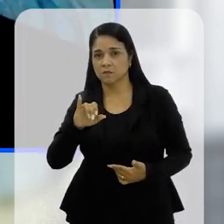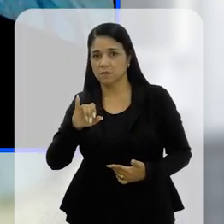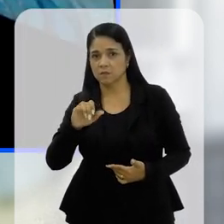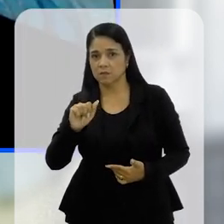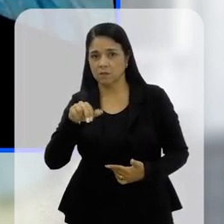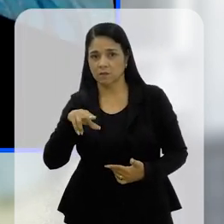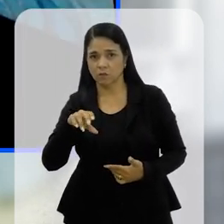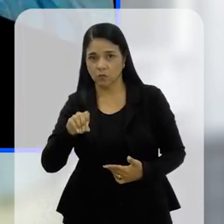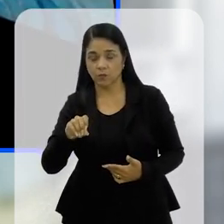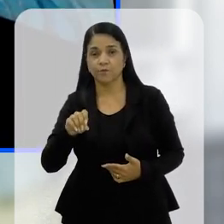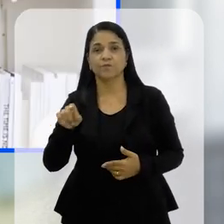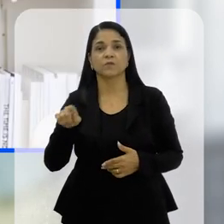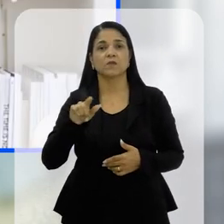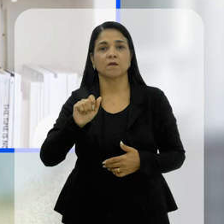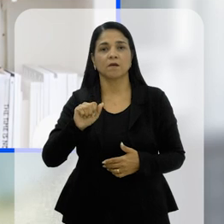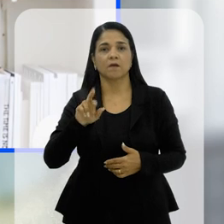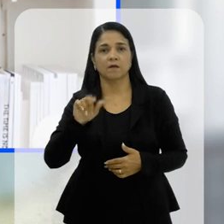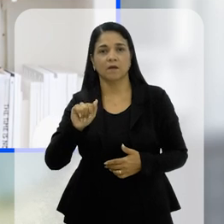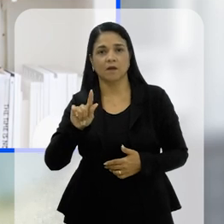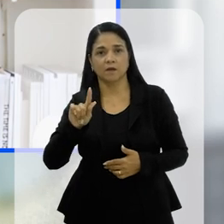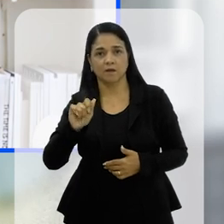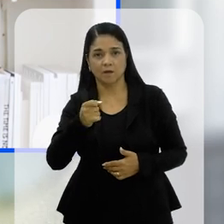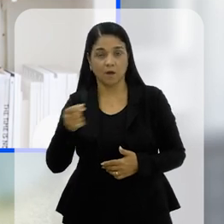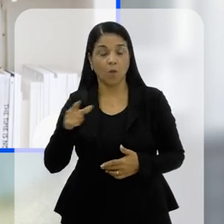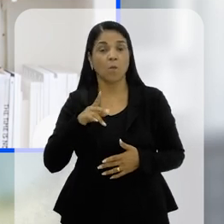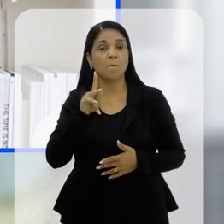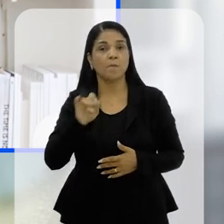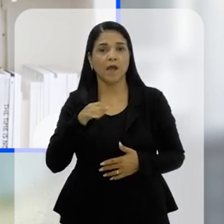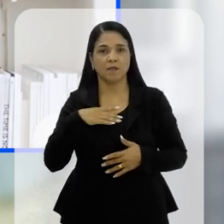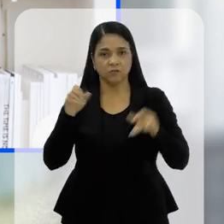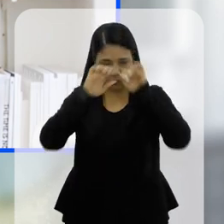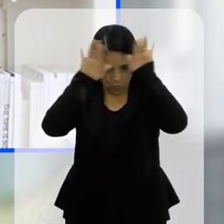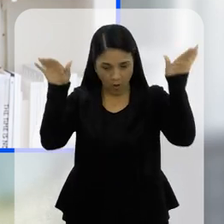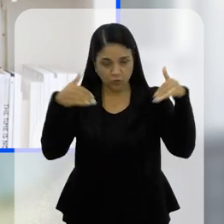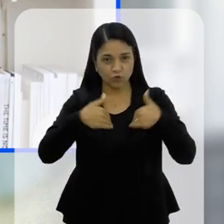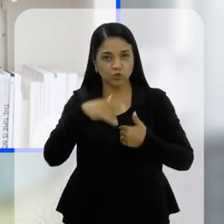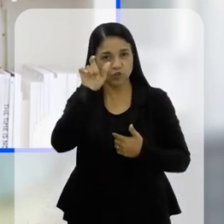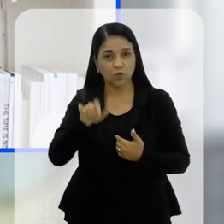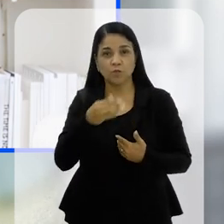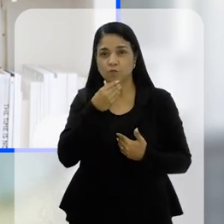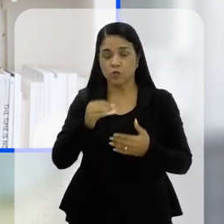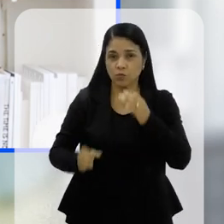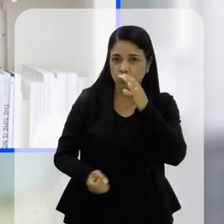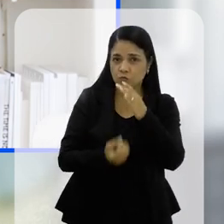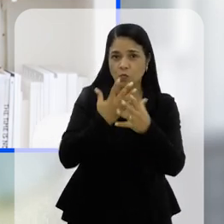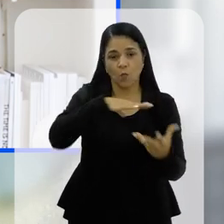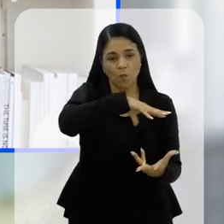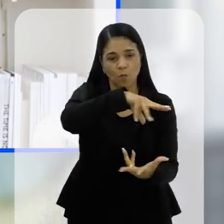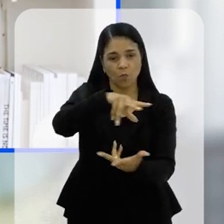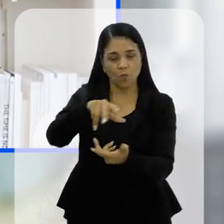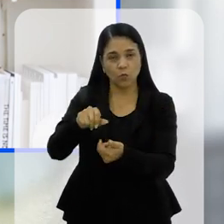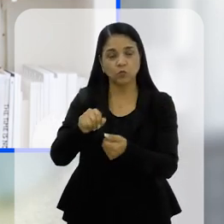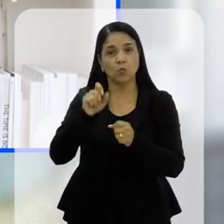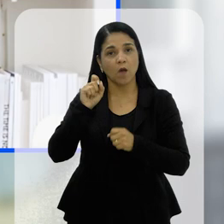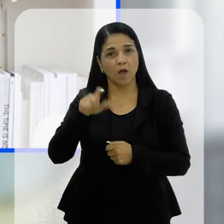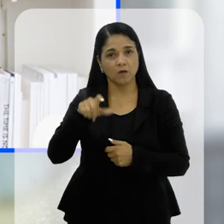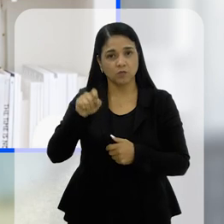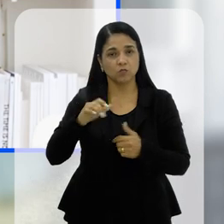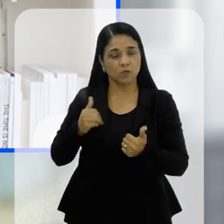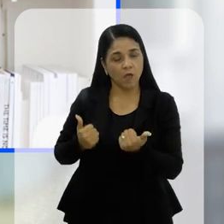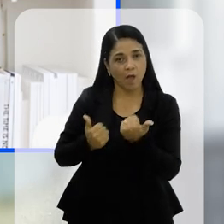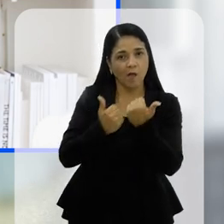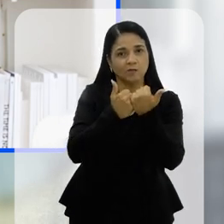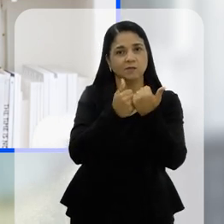pai de um rapaz autista e, a partir da própria experiência, fundou a Mundo Azul, uma fundação que reúne e